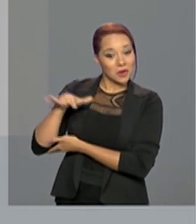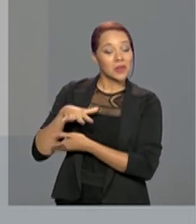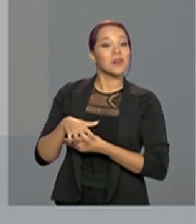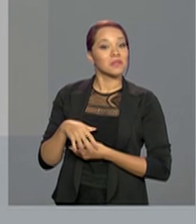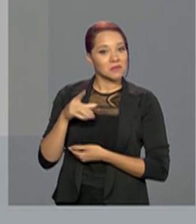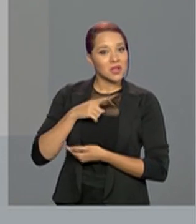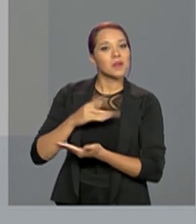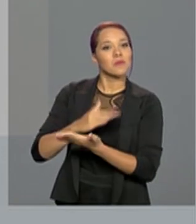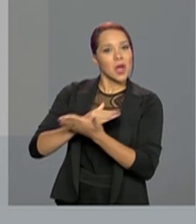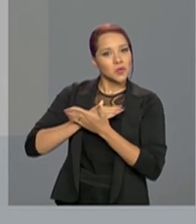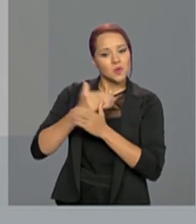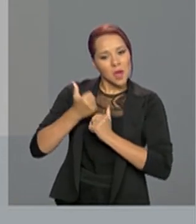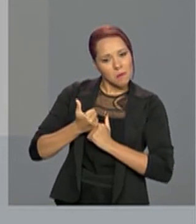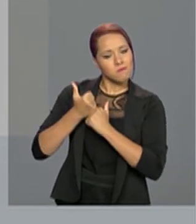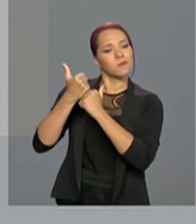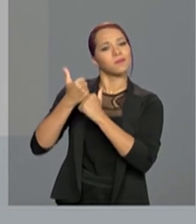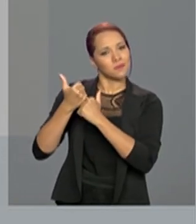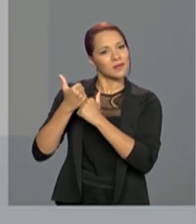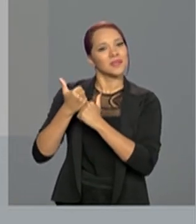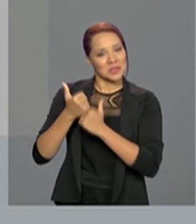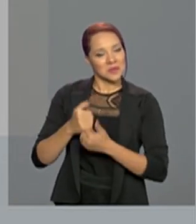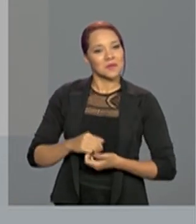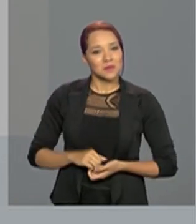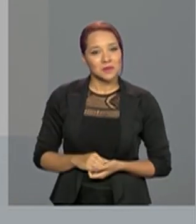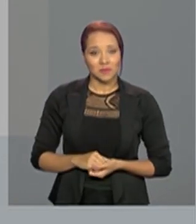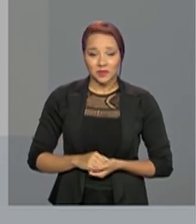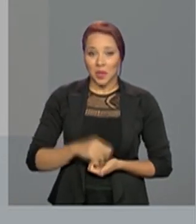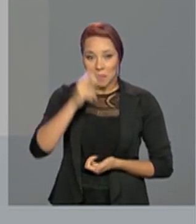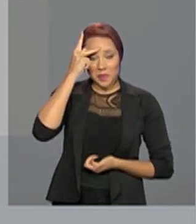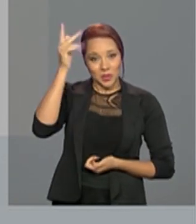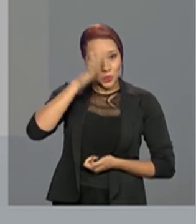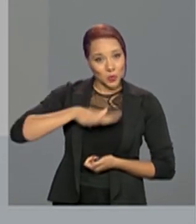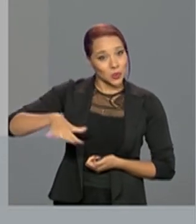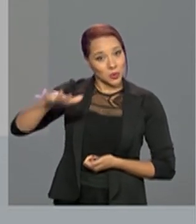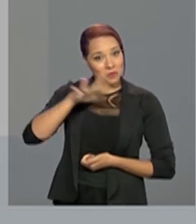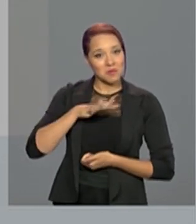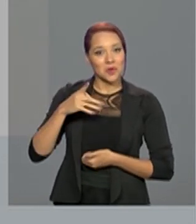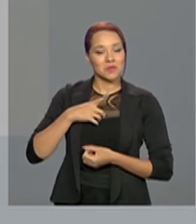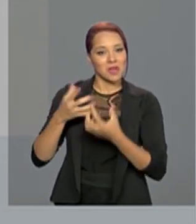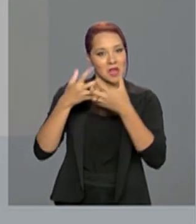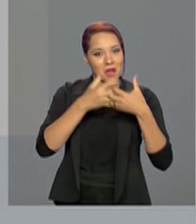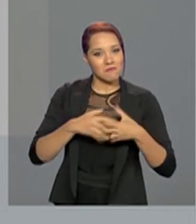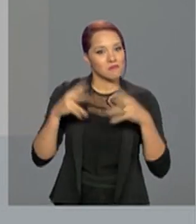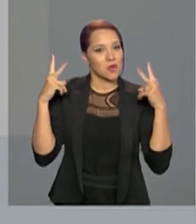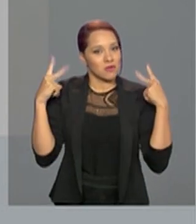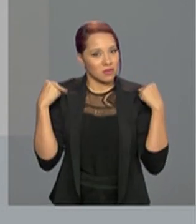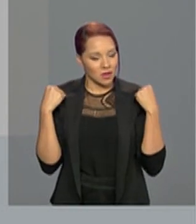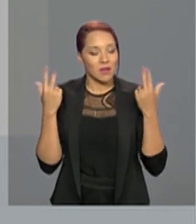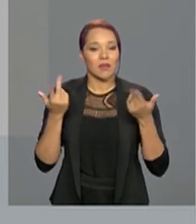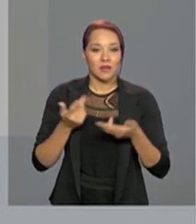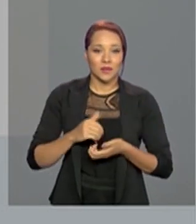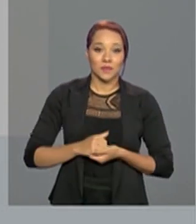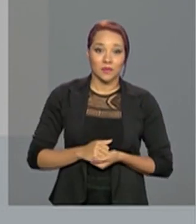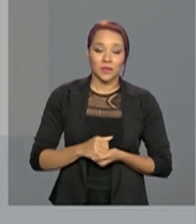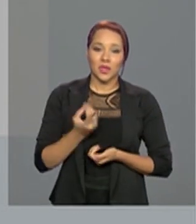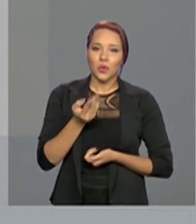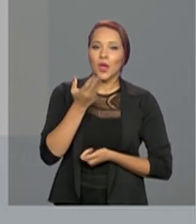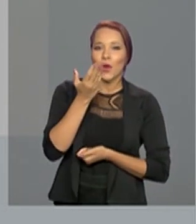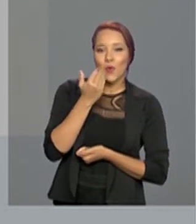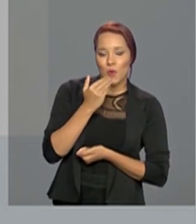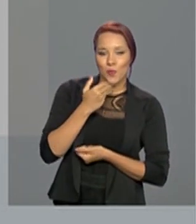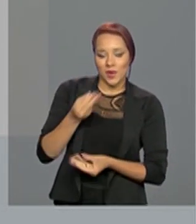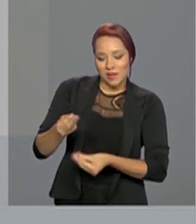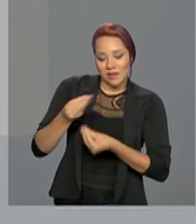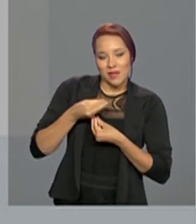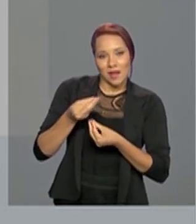dando o maior apoio para todo mundo aqui que passa, os caminhoneiros estão alimentando a gente